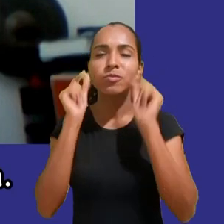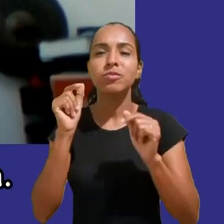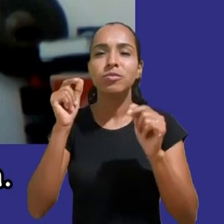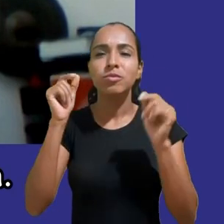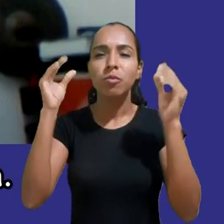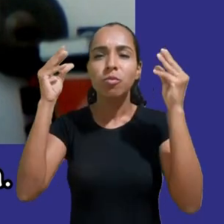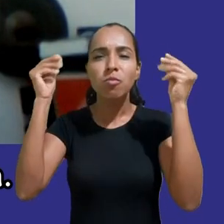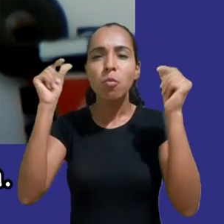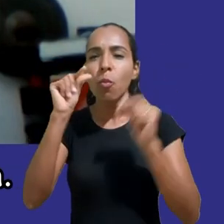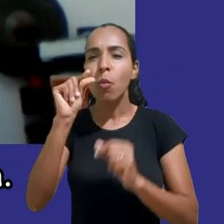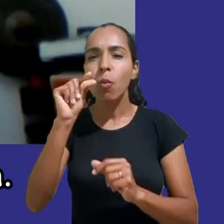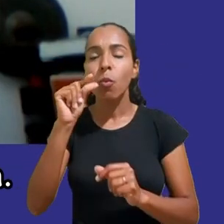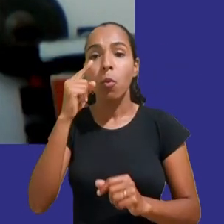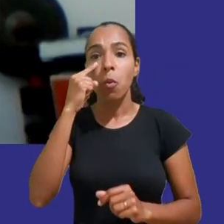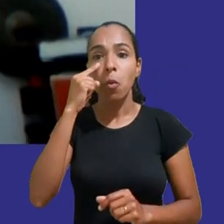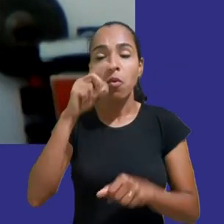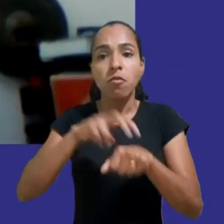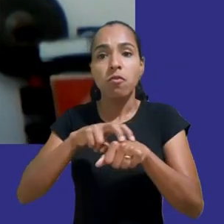estou usando uma blusa vermelha